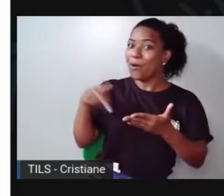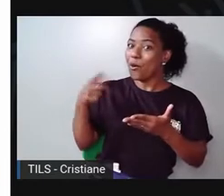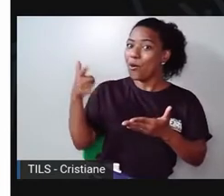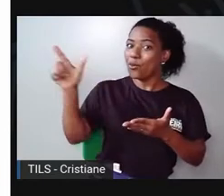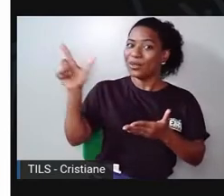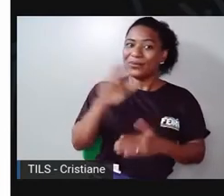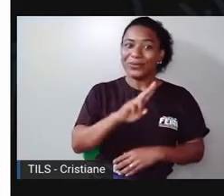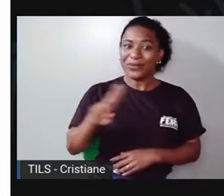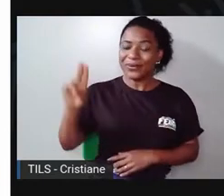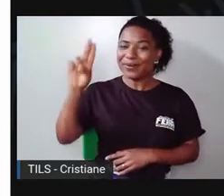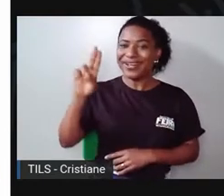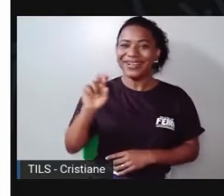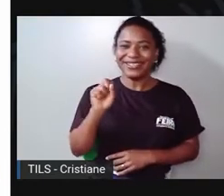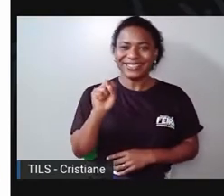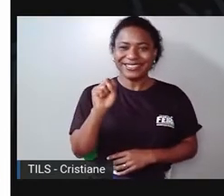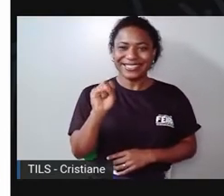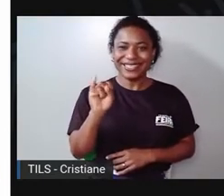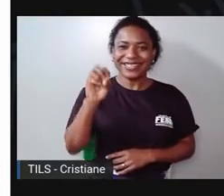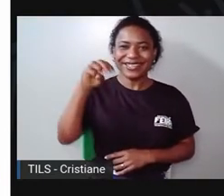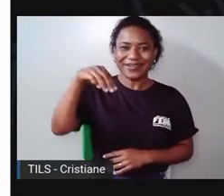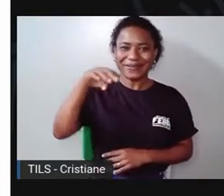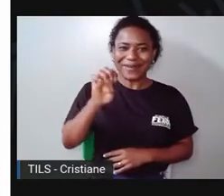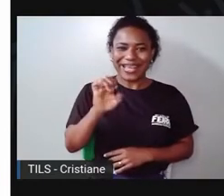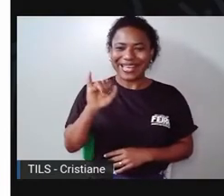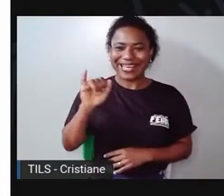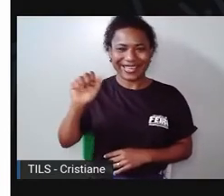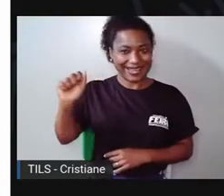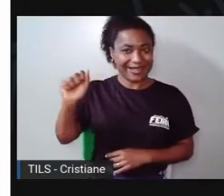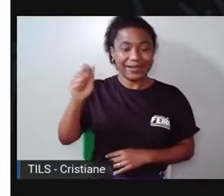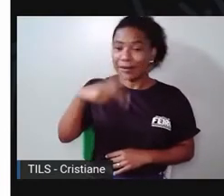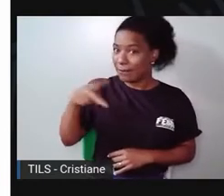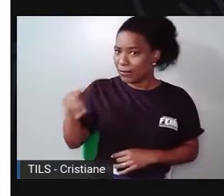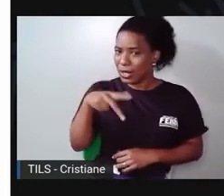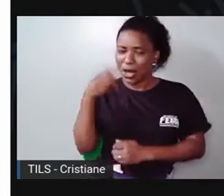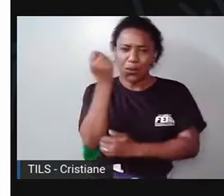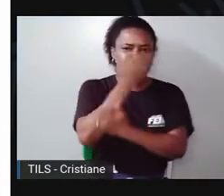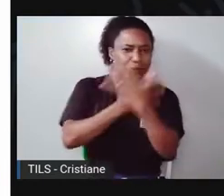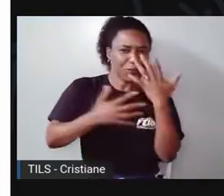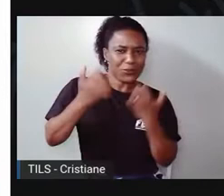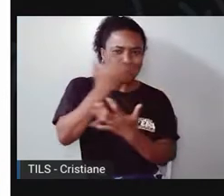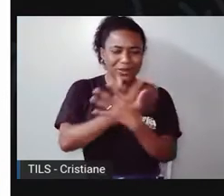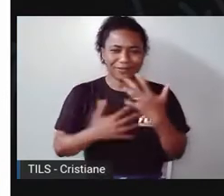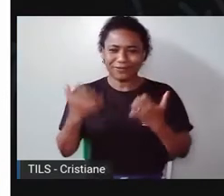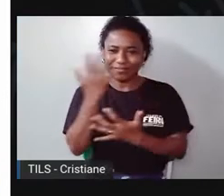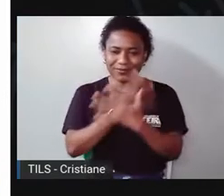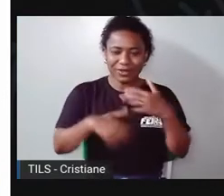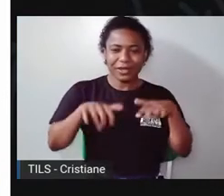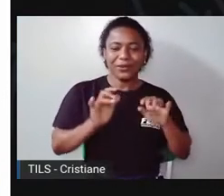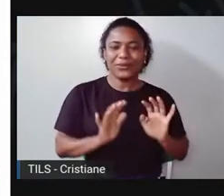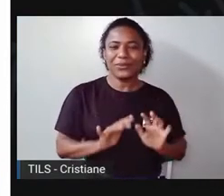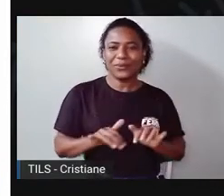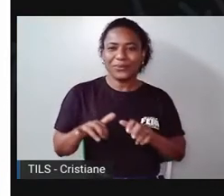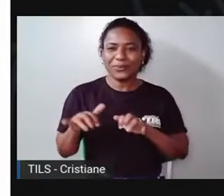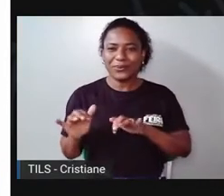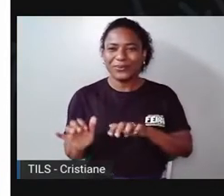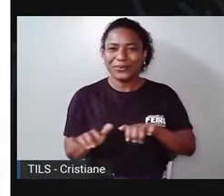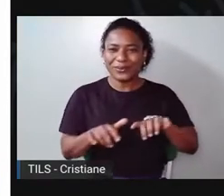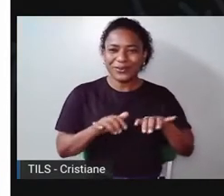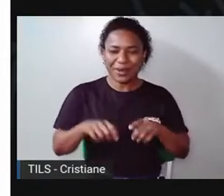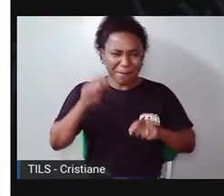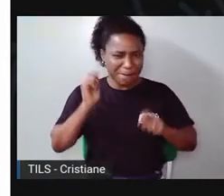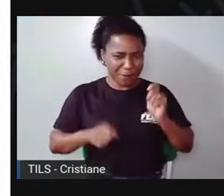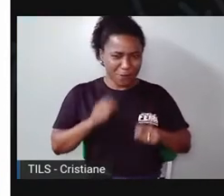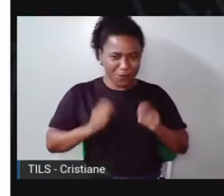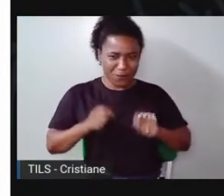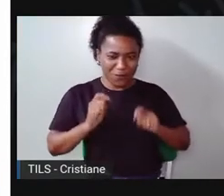Procimeia. A Procimeia, ela sabe cantar, ela sabe tocar e ela vai ensinar a gente novidade.